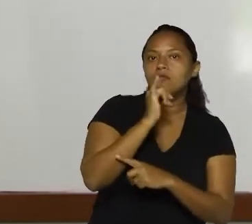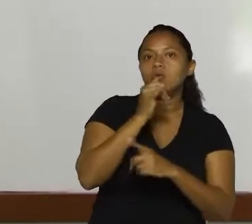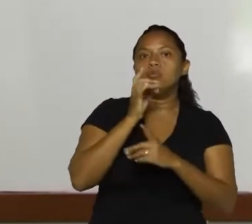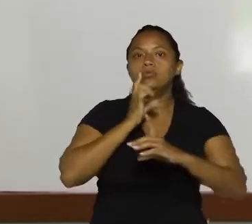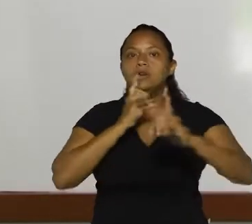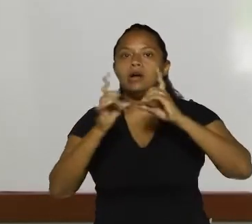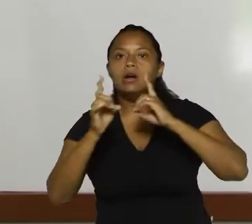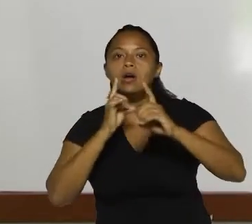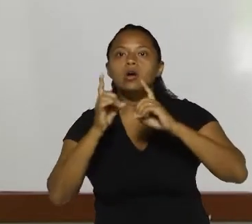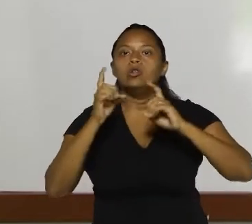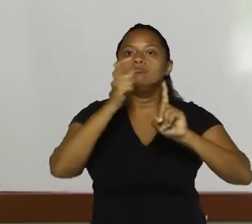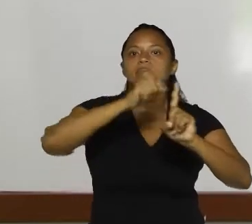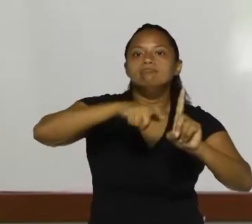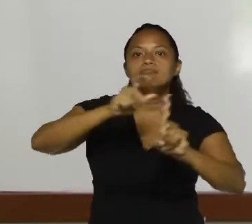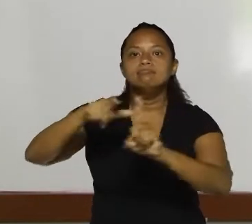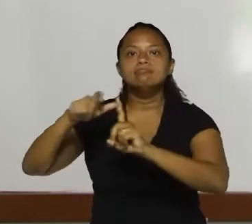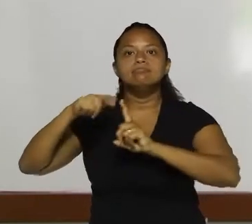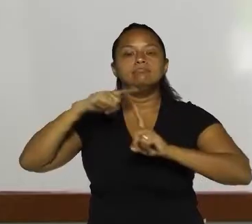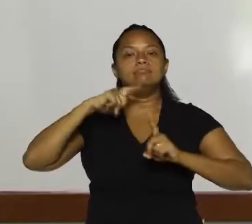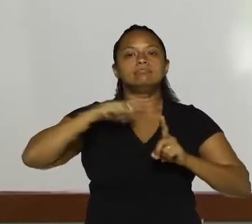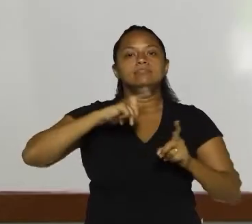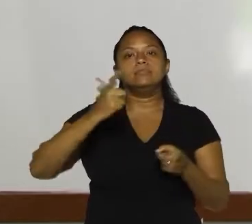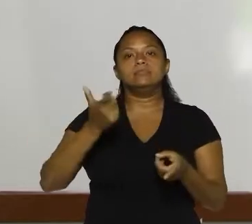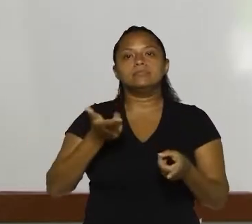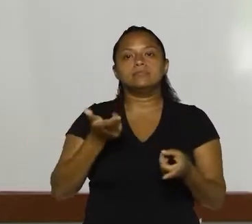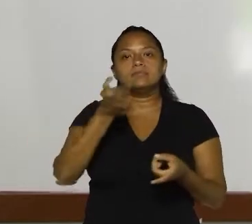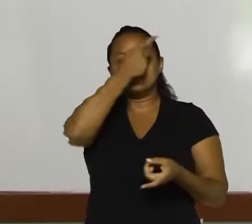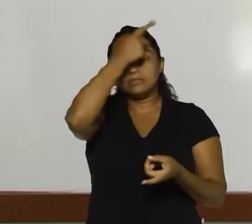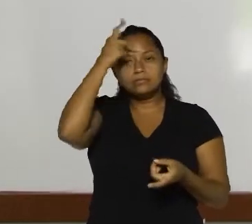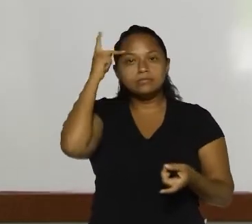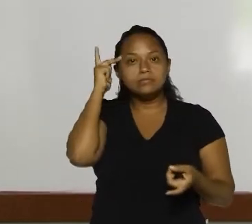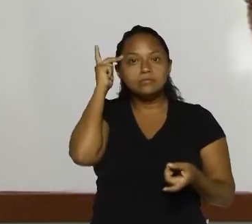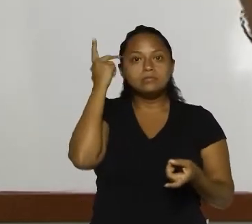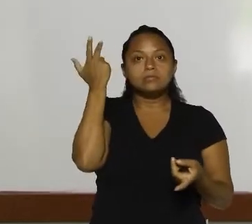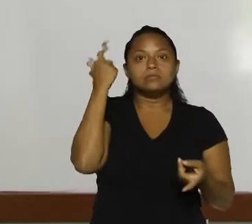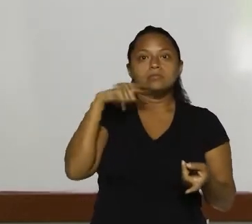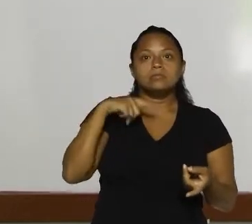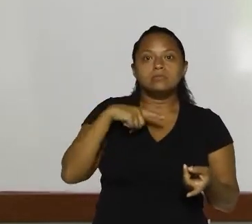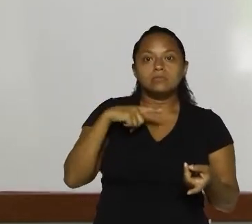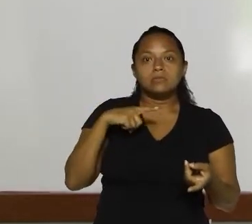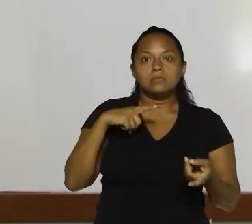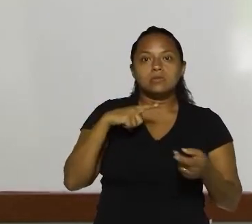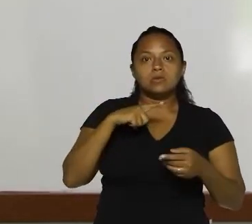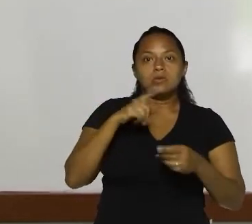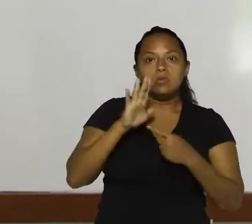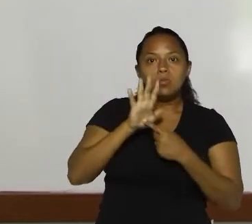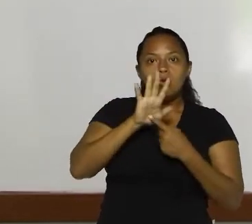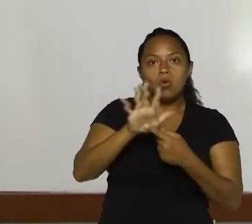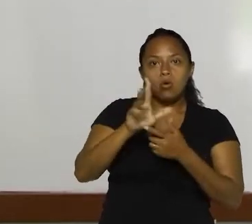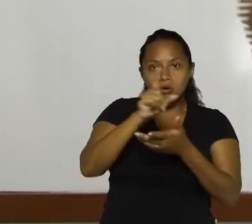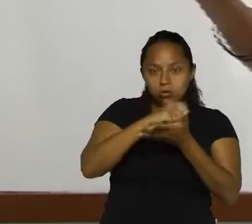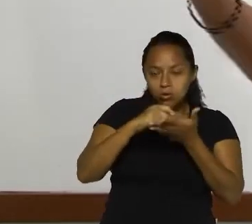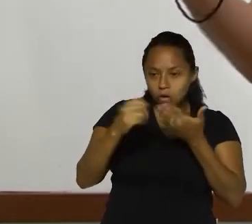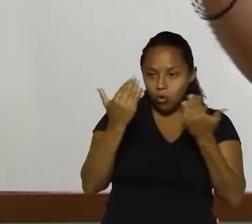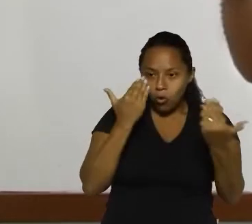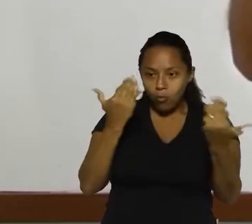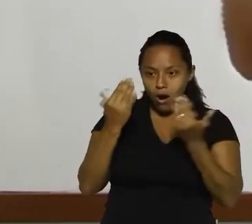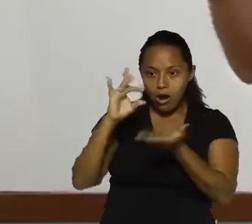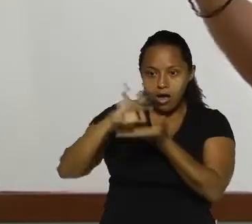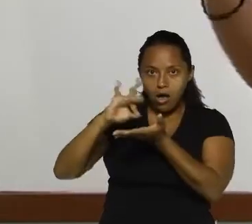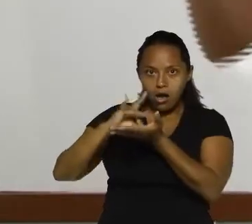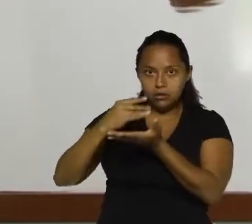diálogos das personagens. E esses diálogos tendem a reproduzir o mais próximo possível do